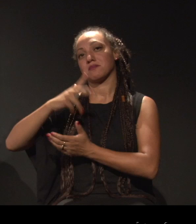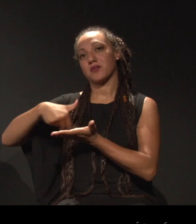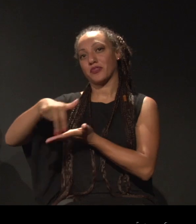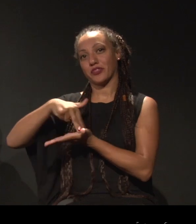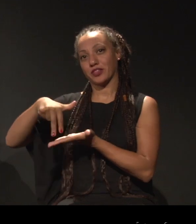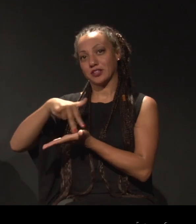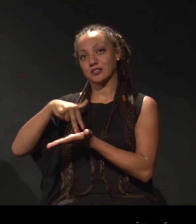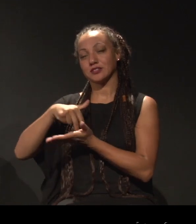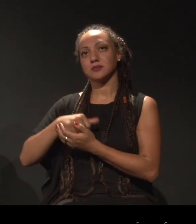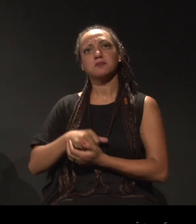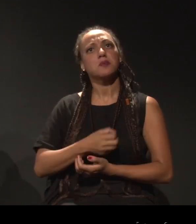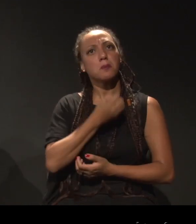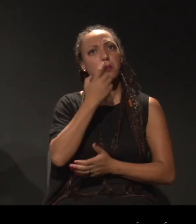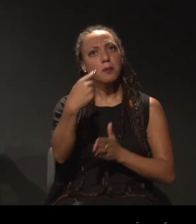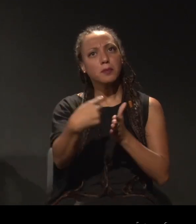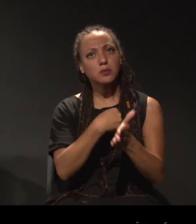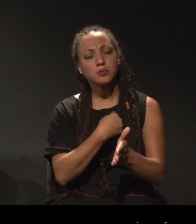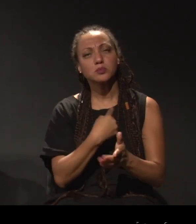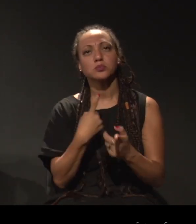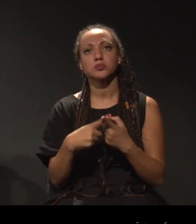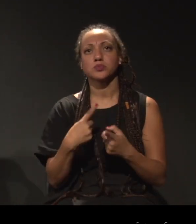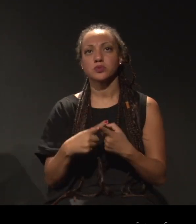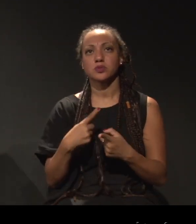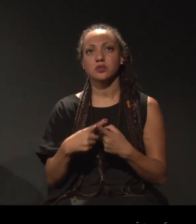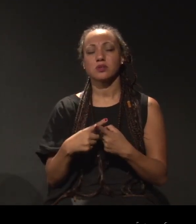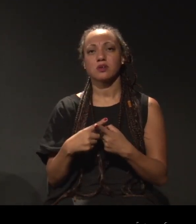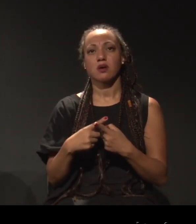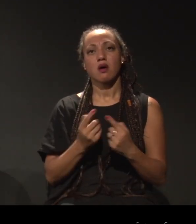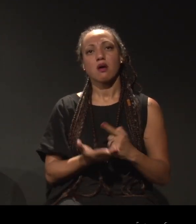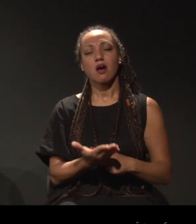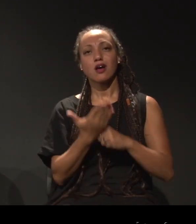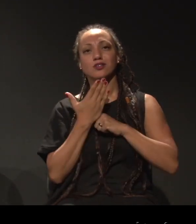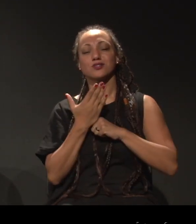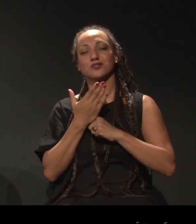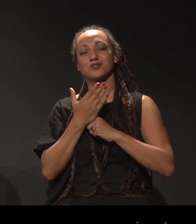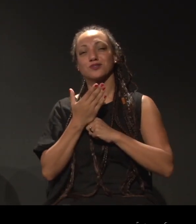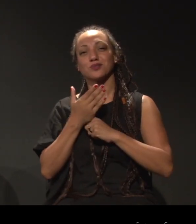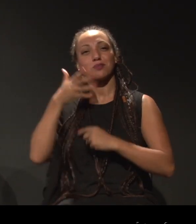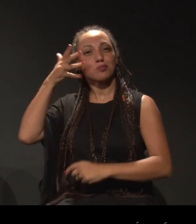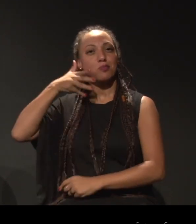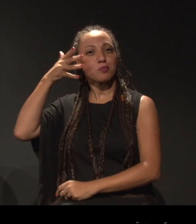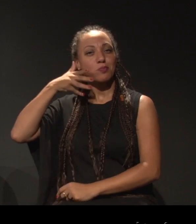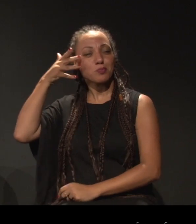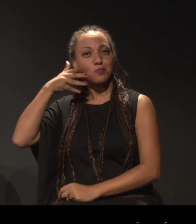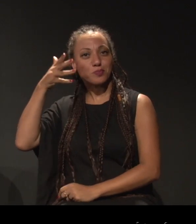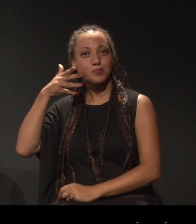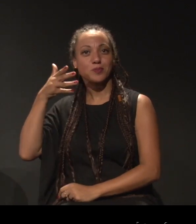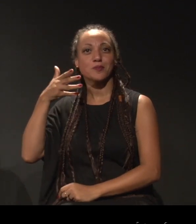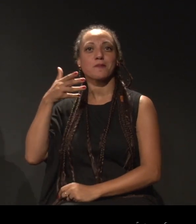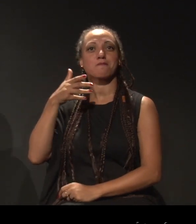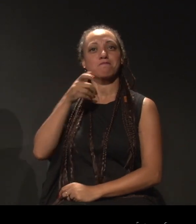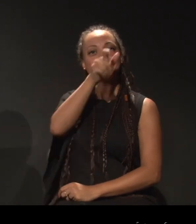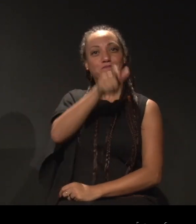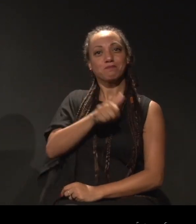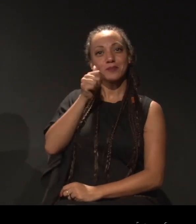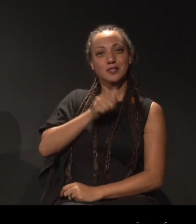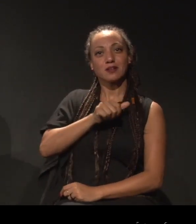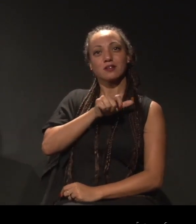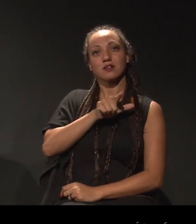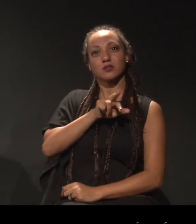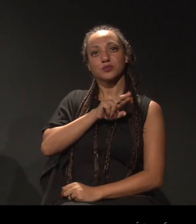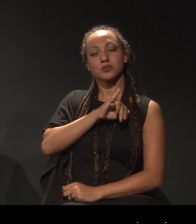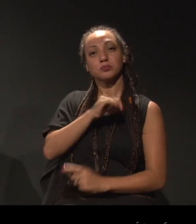tema. E é muito boa essa pergunta porque ela corrobora muito na fala da Lully. Queremos dialogar sobre também essas questões.